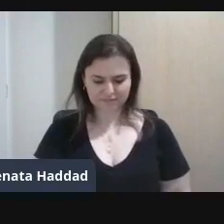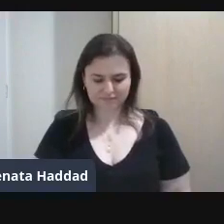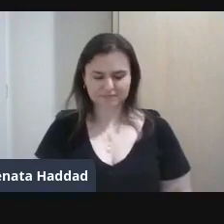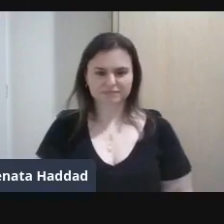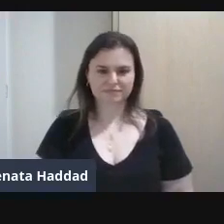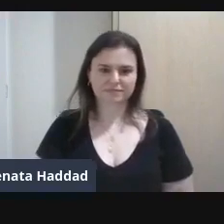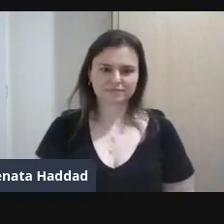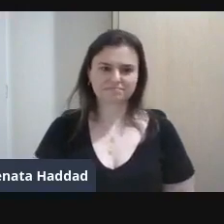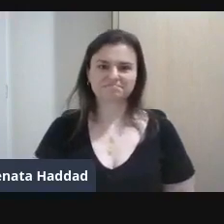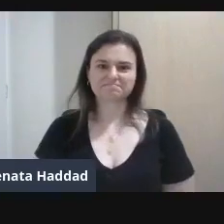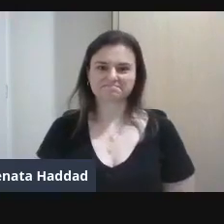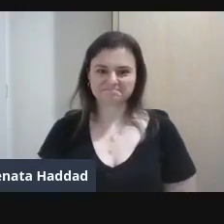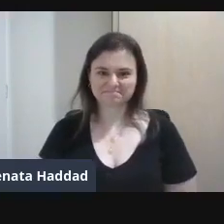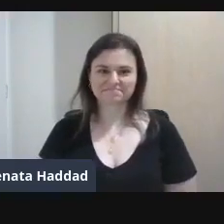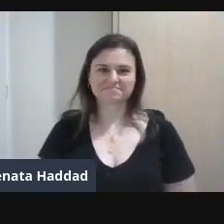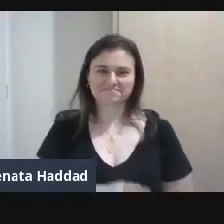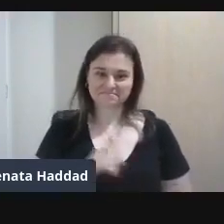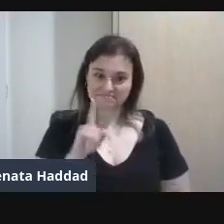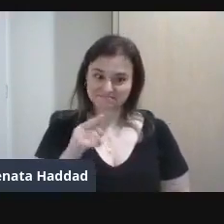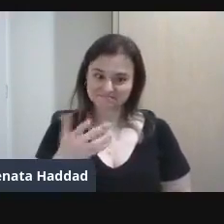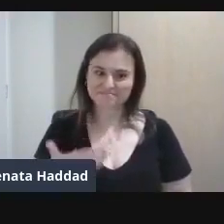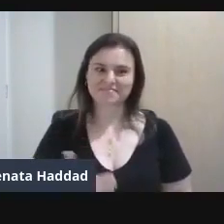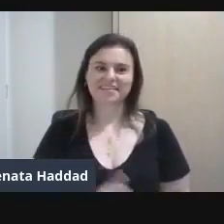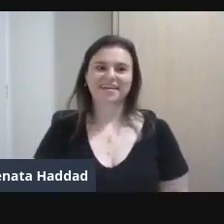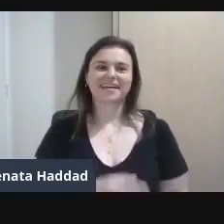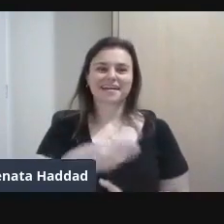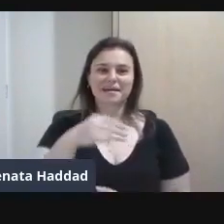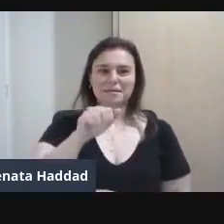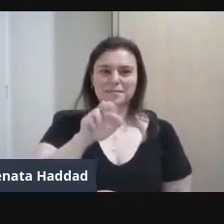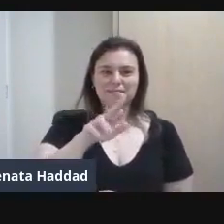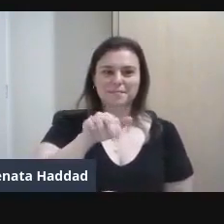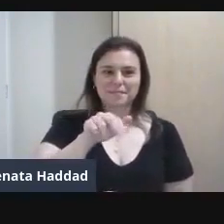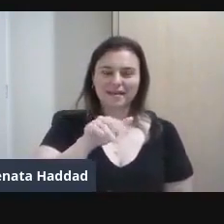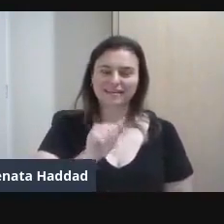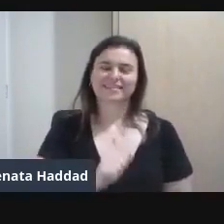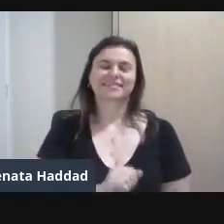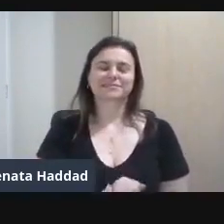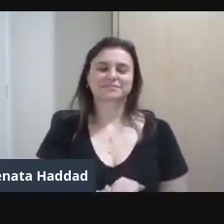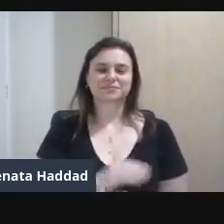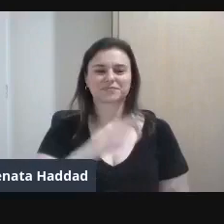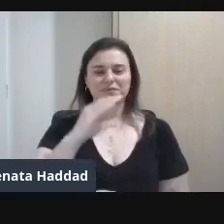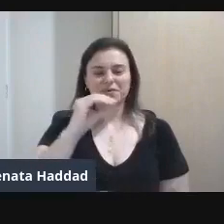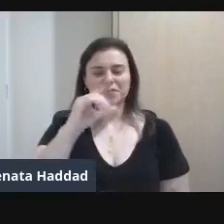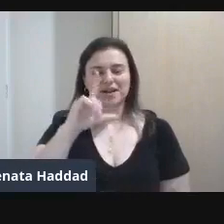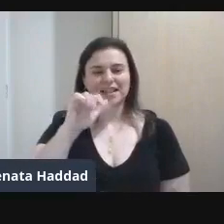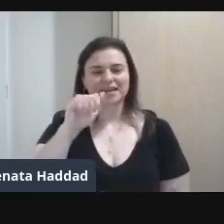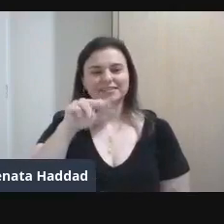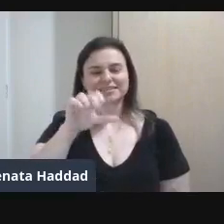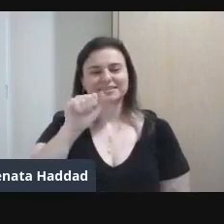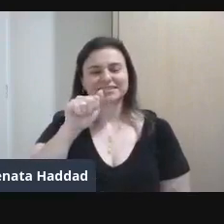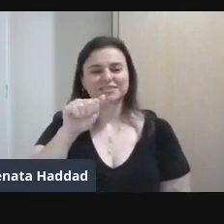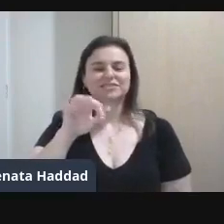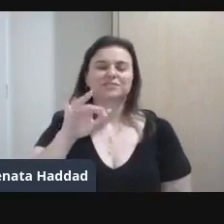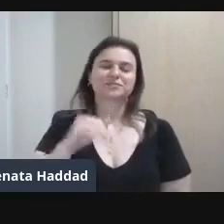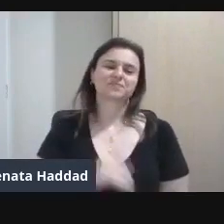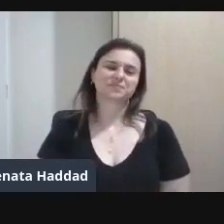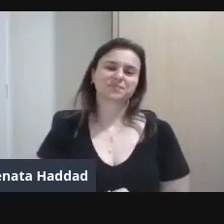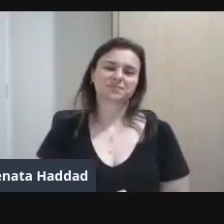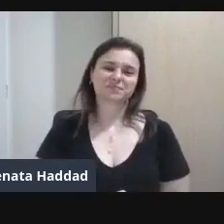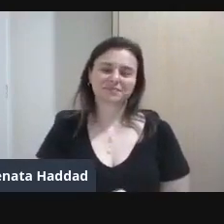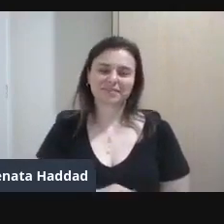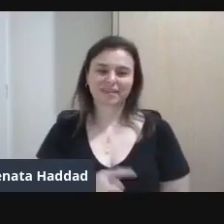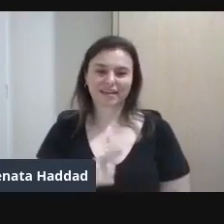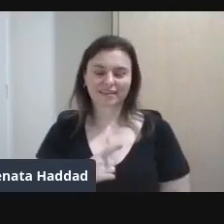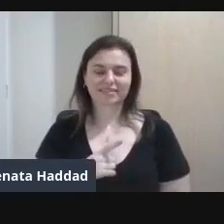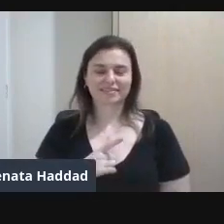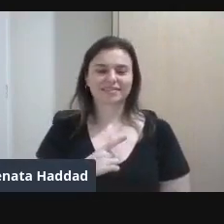É Minha gente Marina Colassante É Contos de amor Rasgado